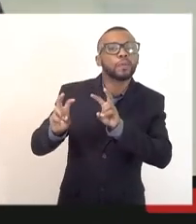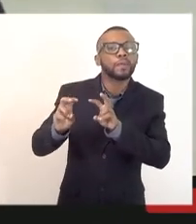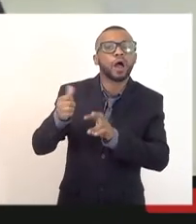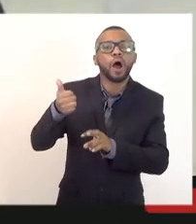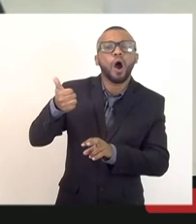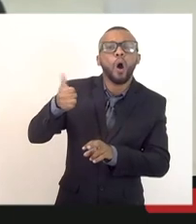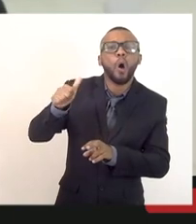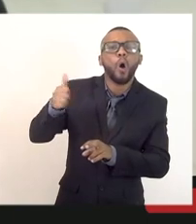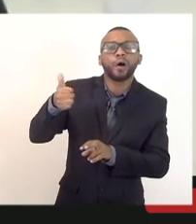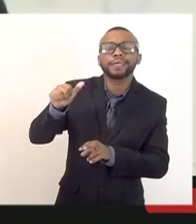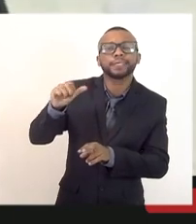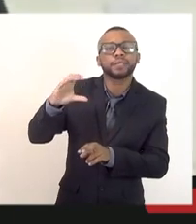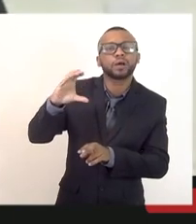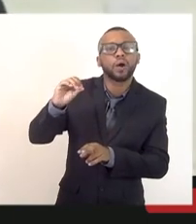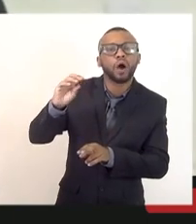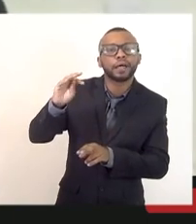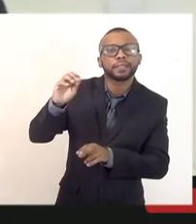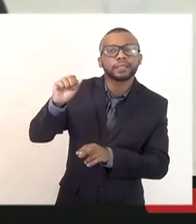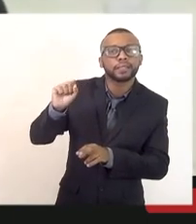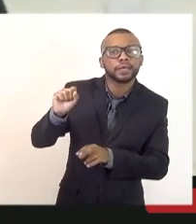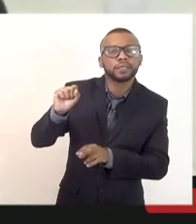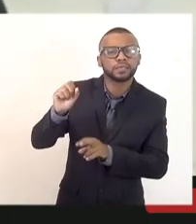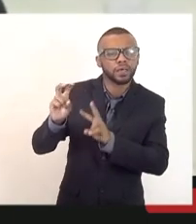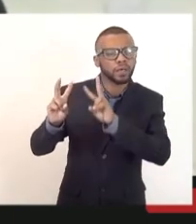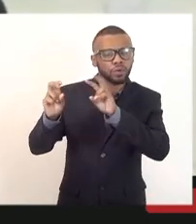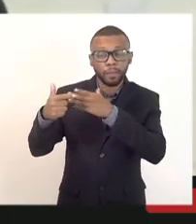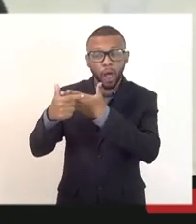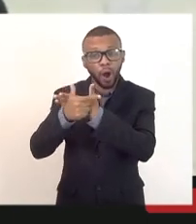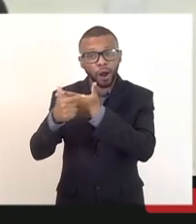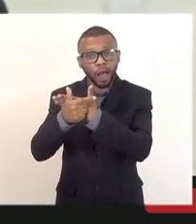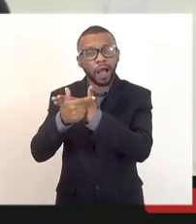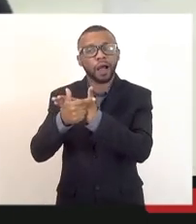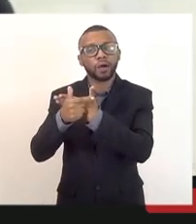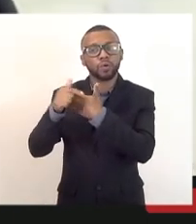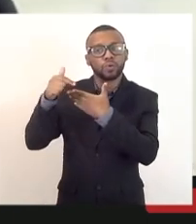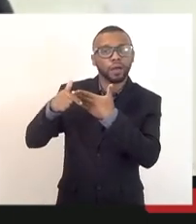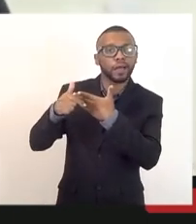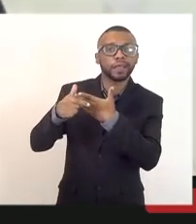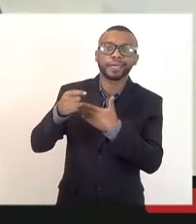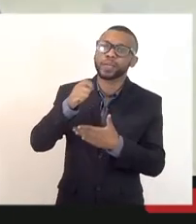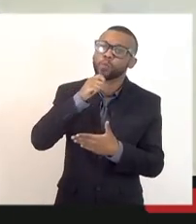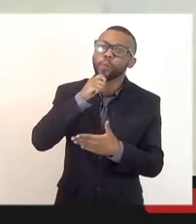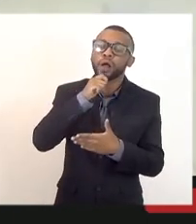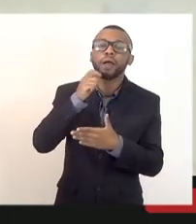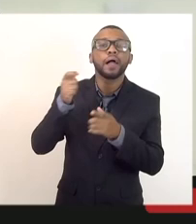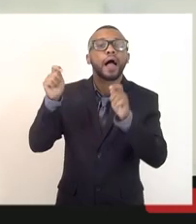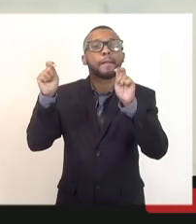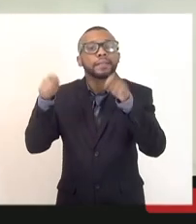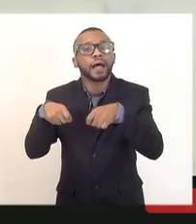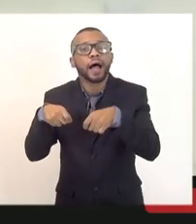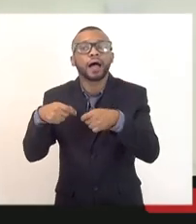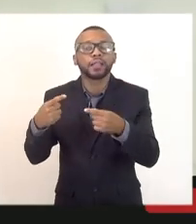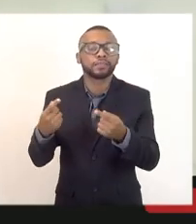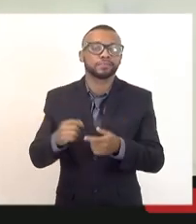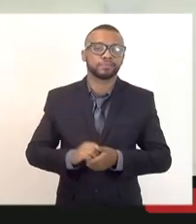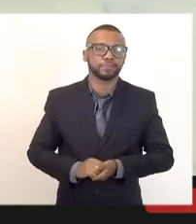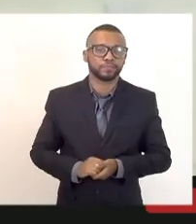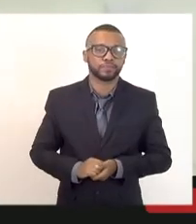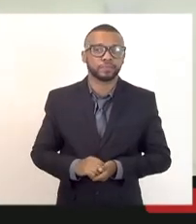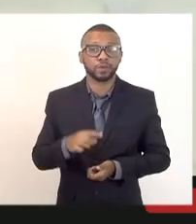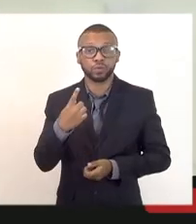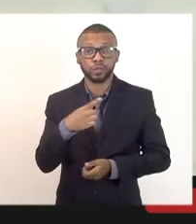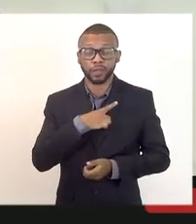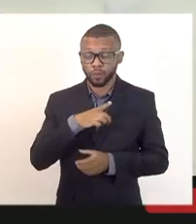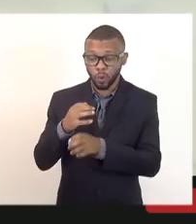cotistas em relação ao cargo de guarda-vidas, não teriam mais cotistas desabilitados. Ocorre que recebemos a informação de que teriam 11